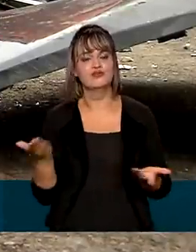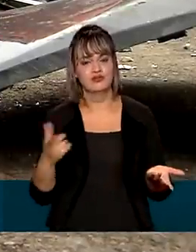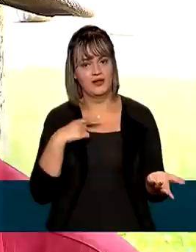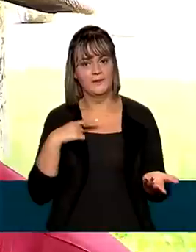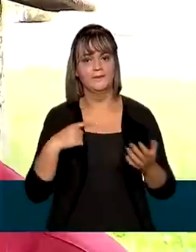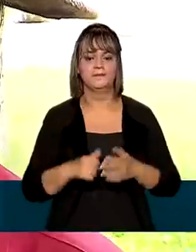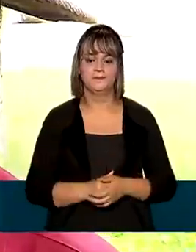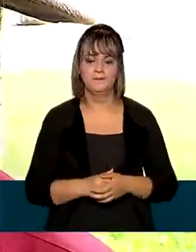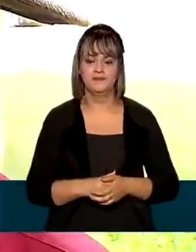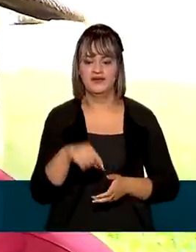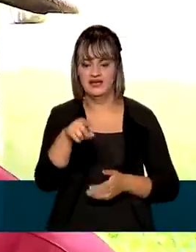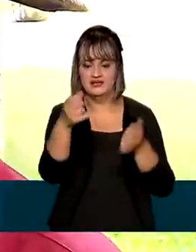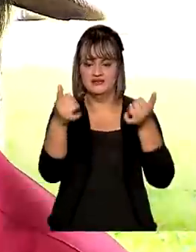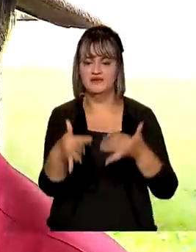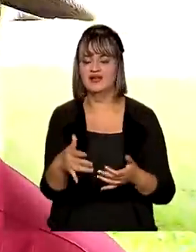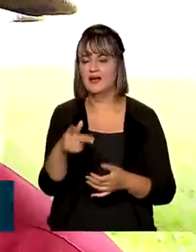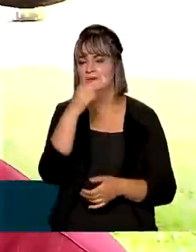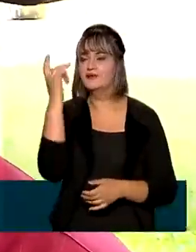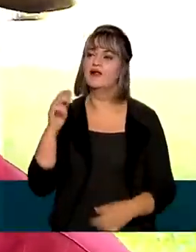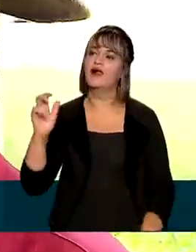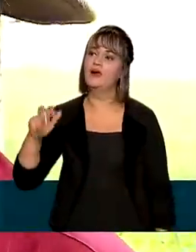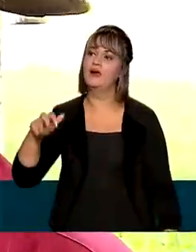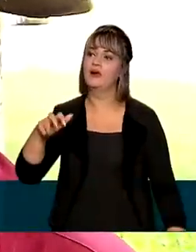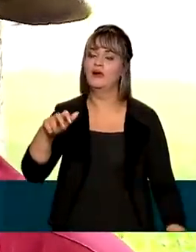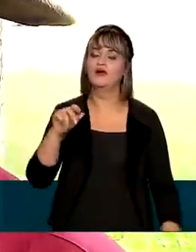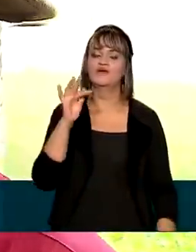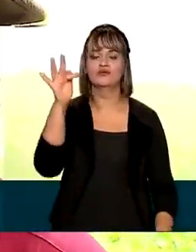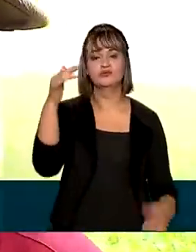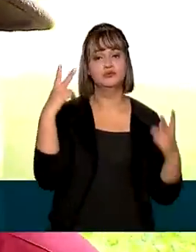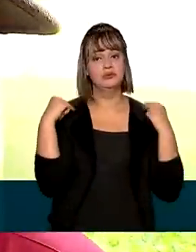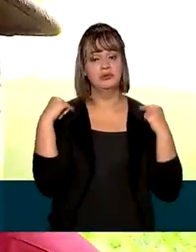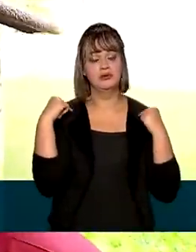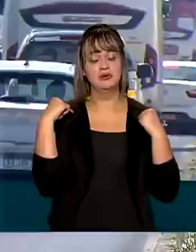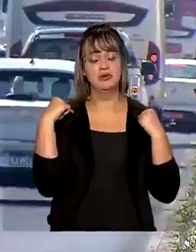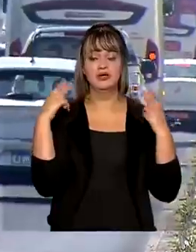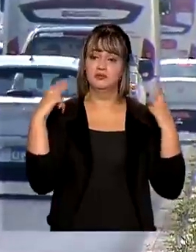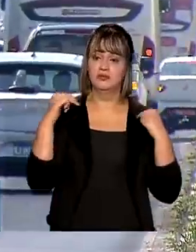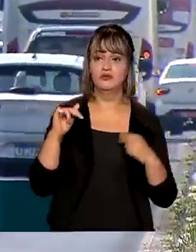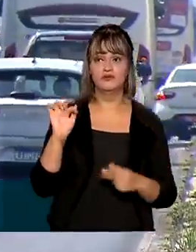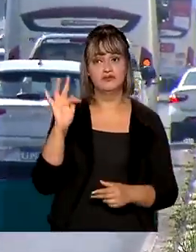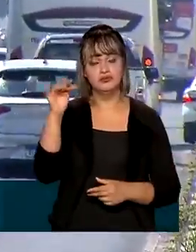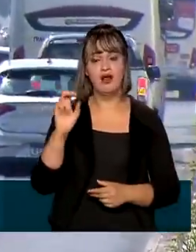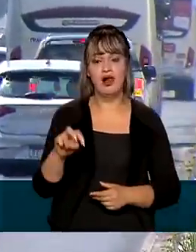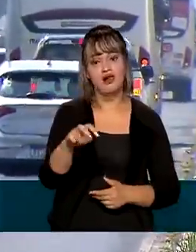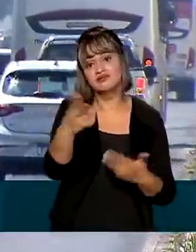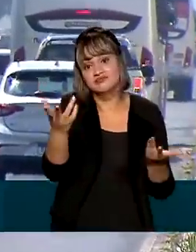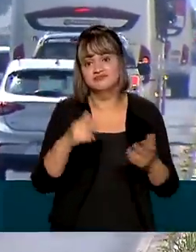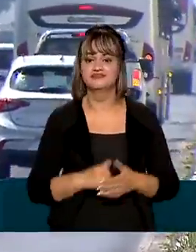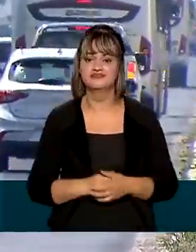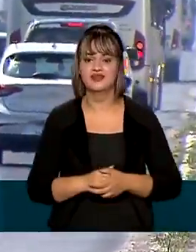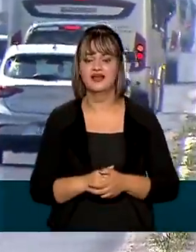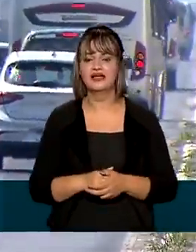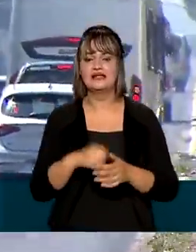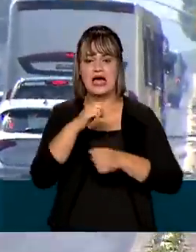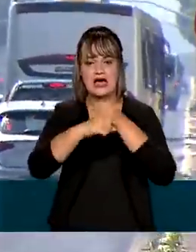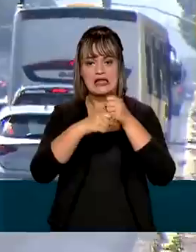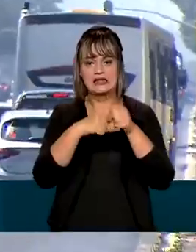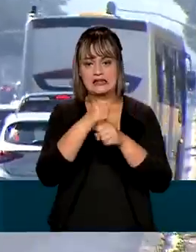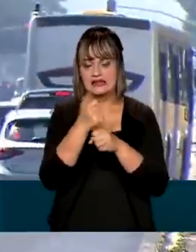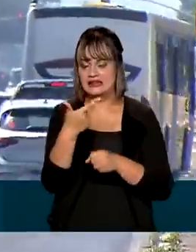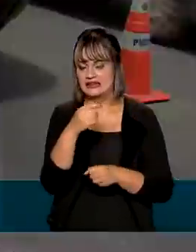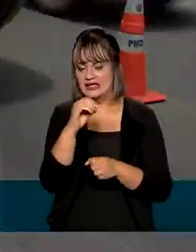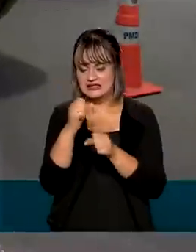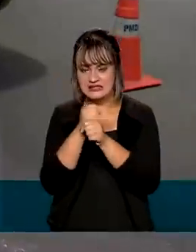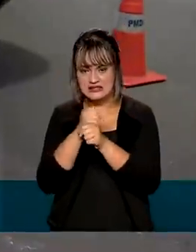trânsito. Pedestre de hoje é o motor de semana e o motor de semana é o pedestre de hoje. Nos últimos 10 anos, 350 mil